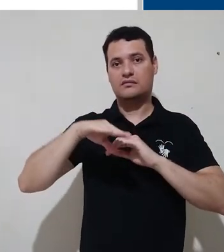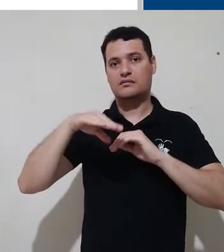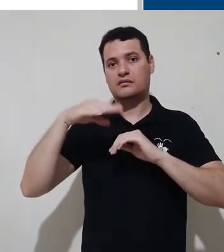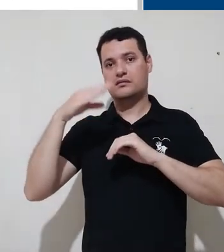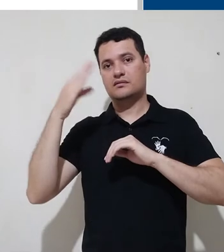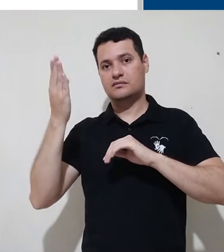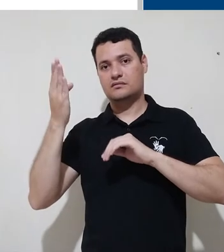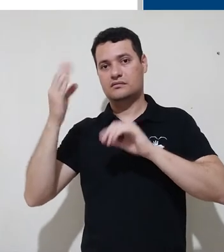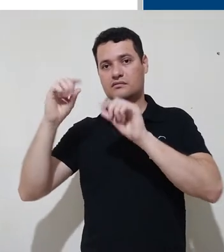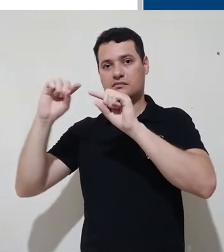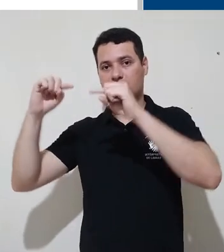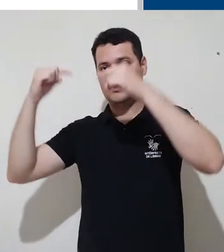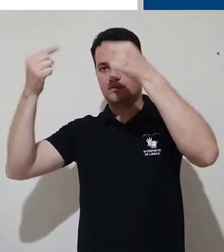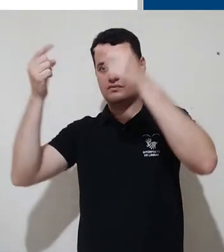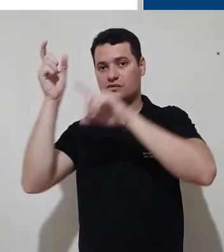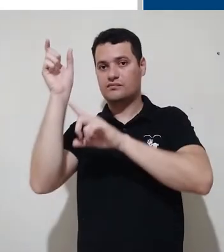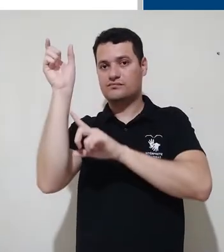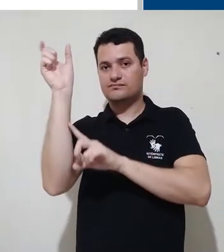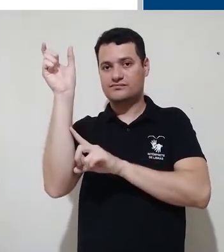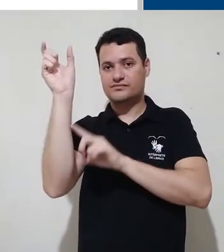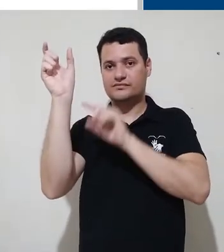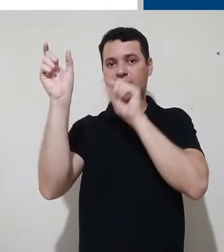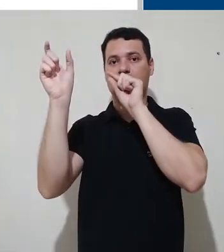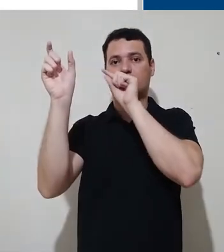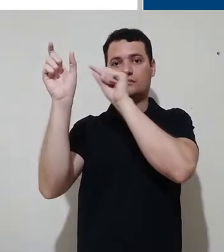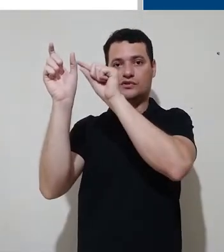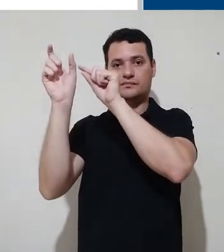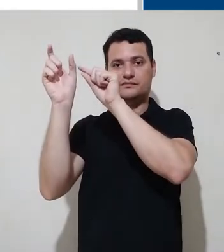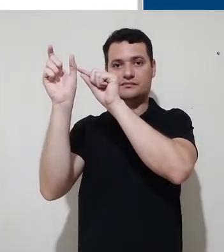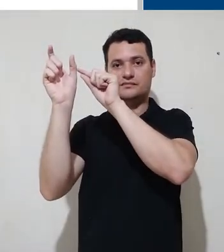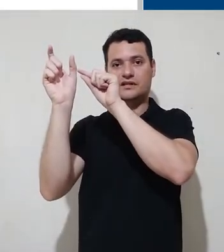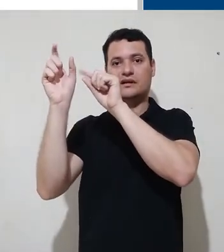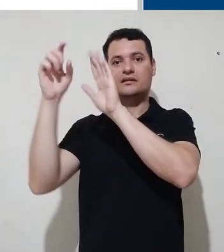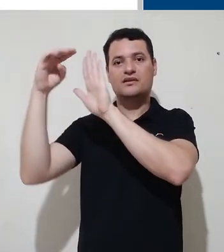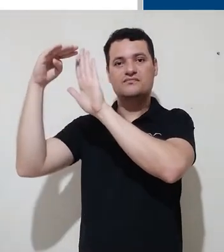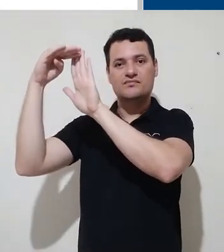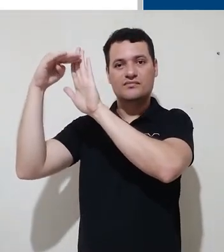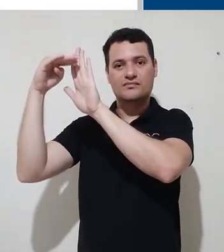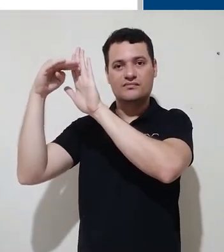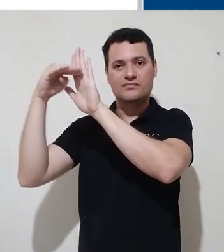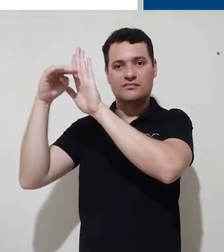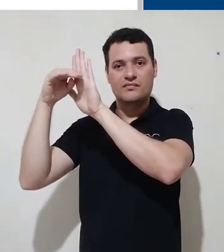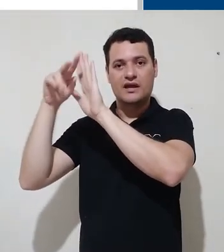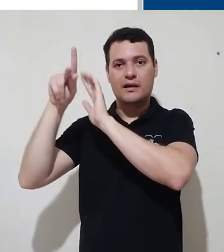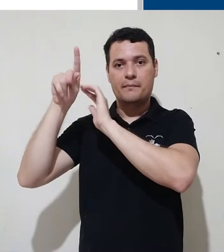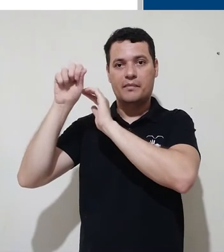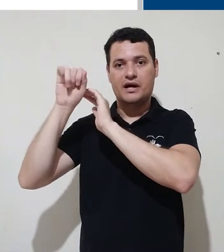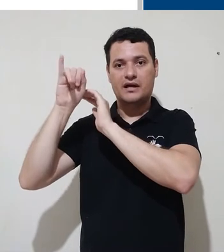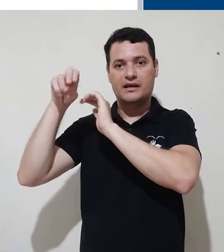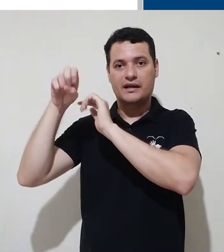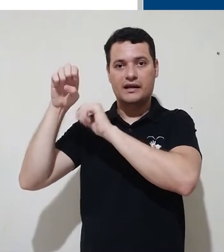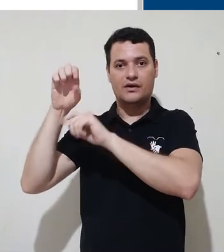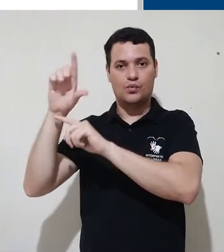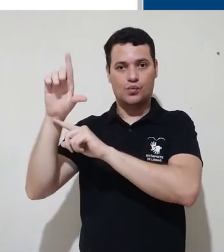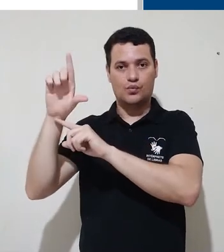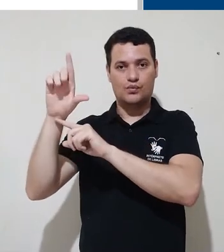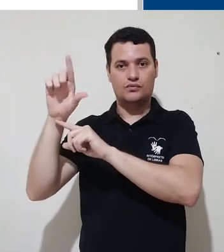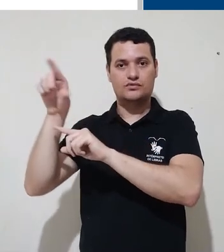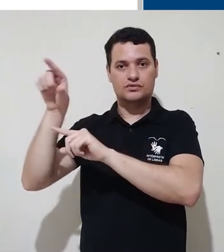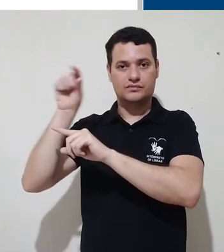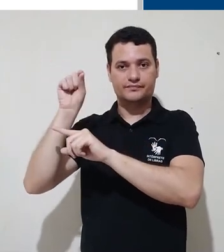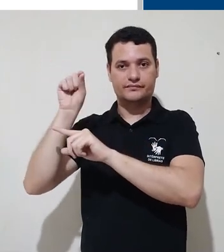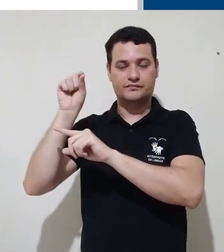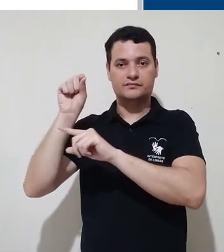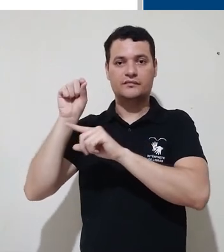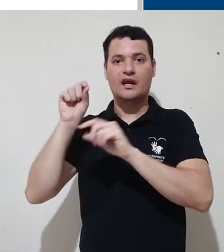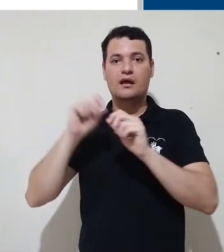seguimos aqui para o canto superior à direita da tela, temos essa setinha que pode ser clicada. E aqui